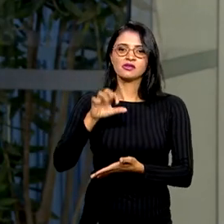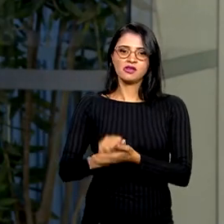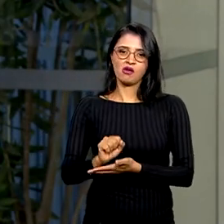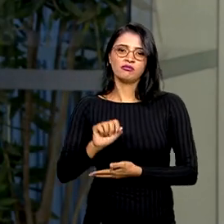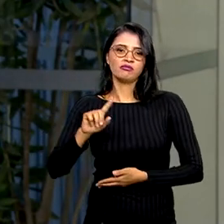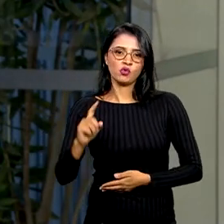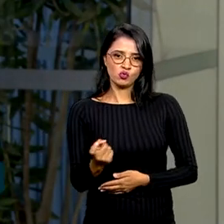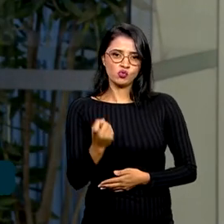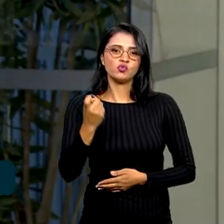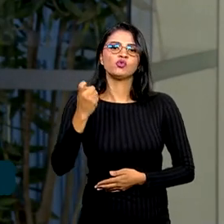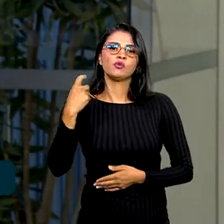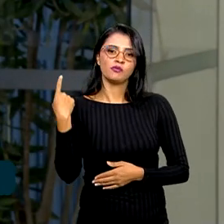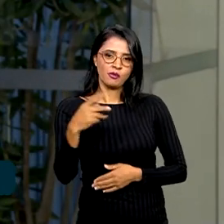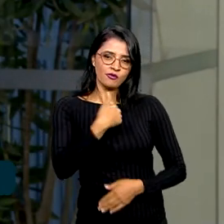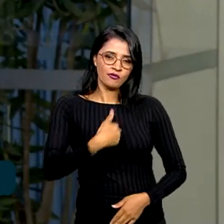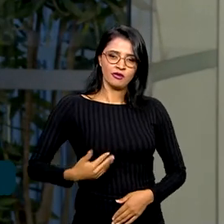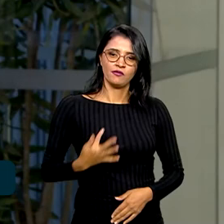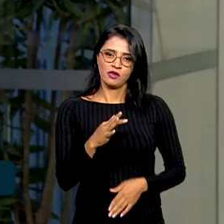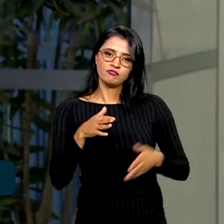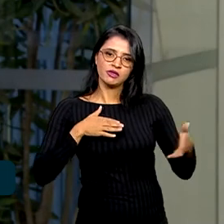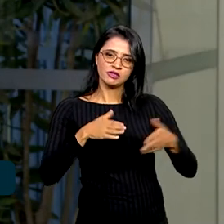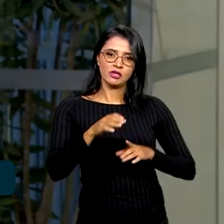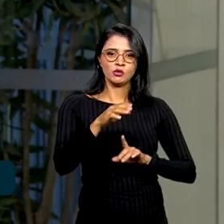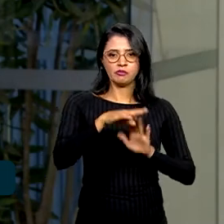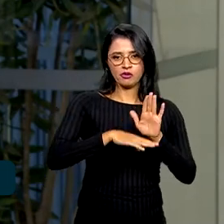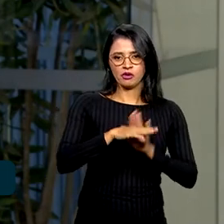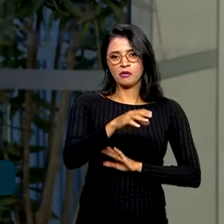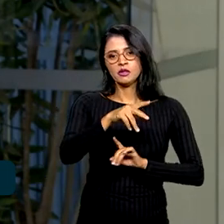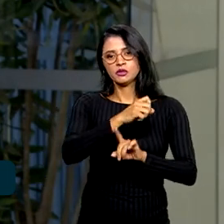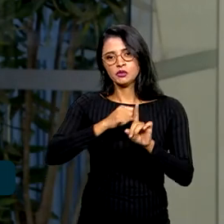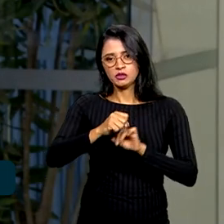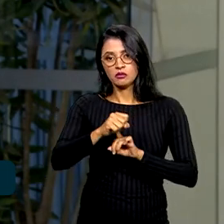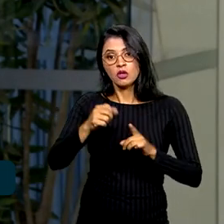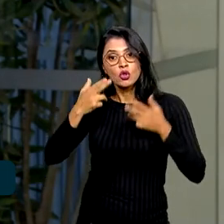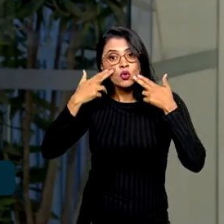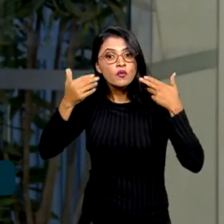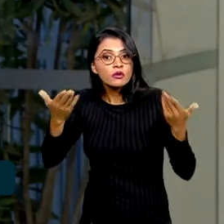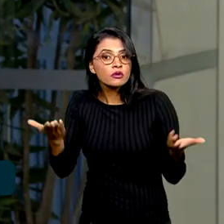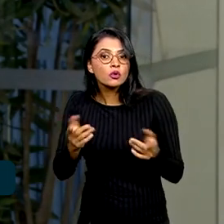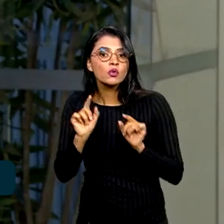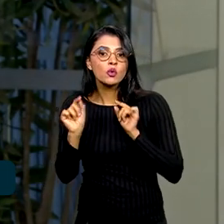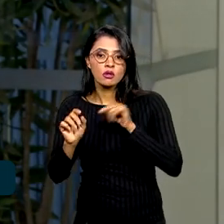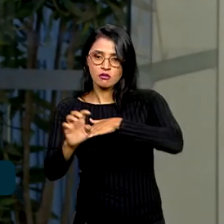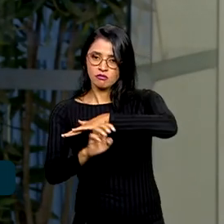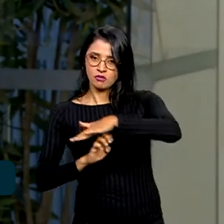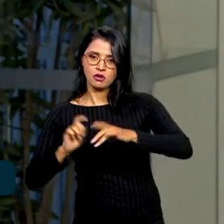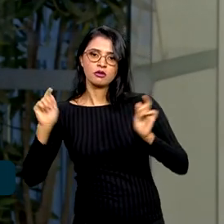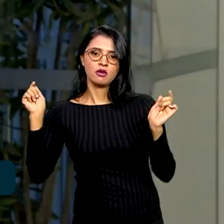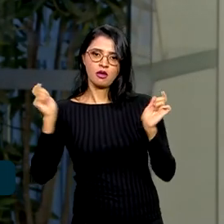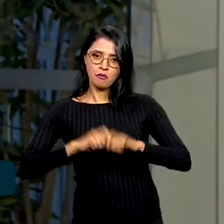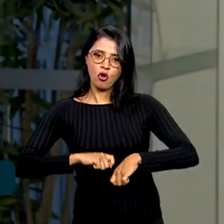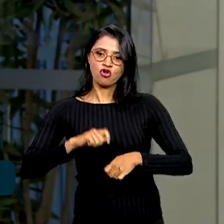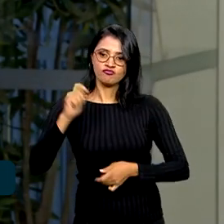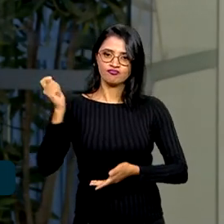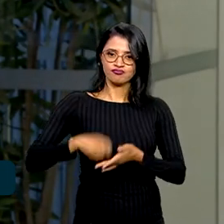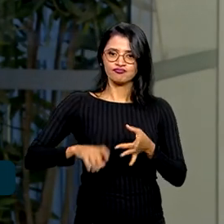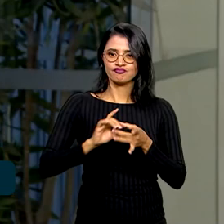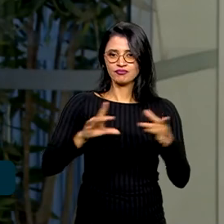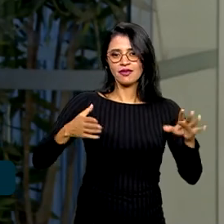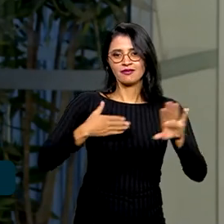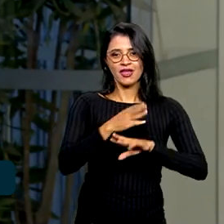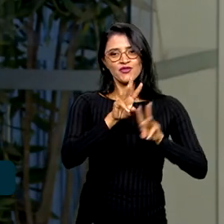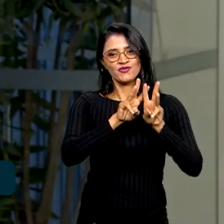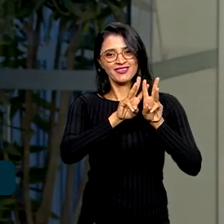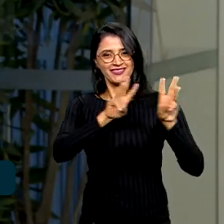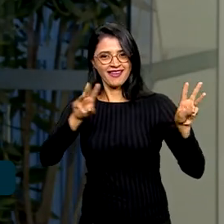cadastro do governo federal que dá acesso a programas sociais. A novidade agora é a seguinte, as empresas podem então se habilitar no site do